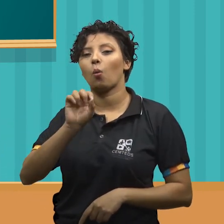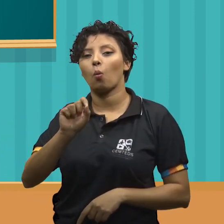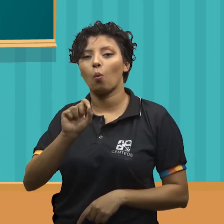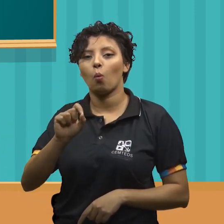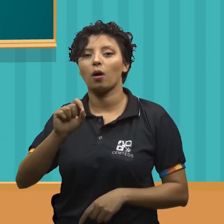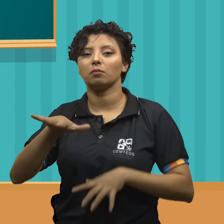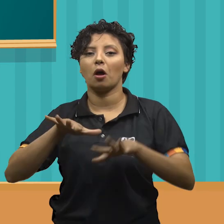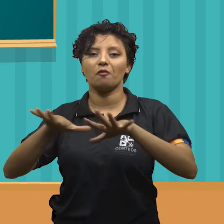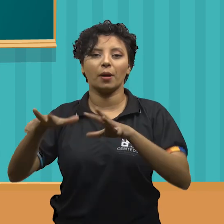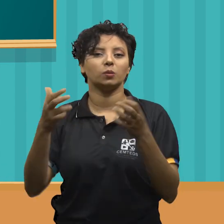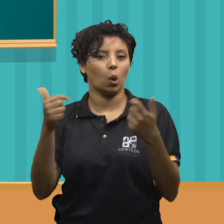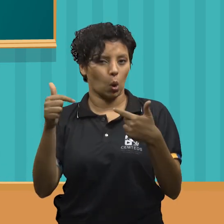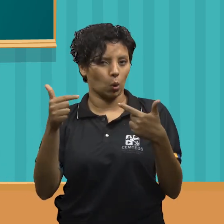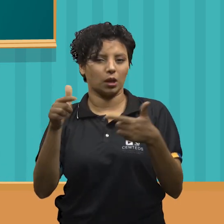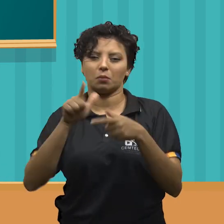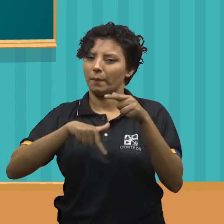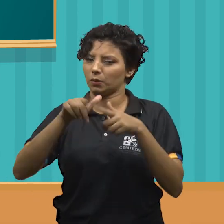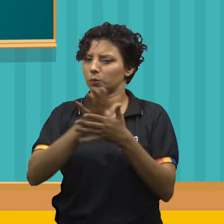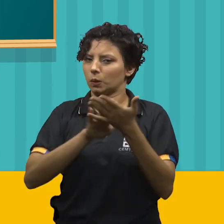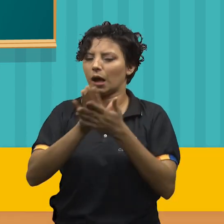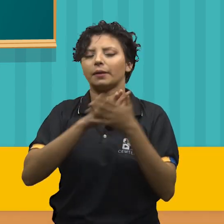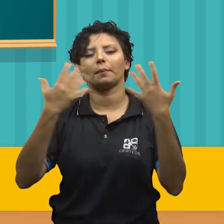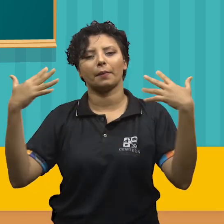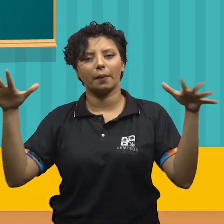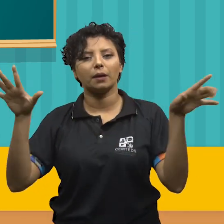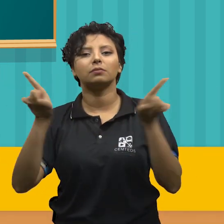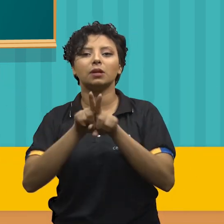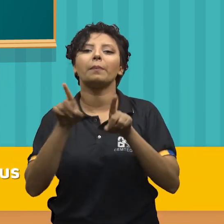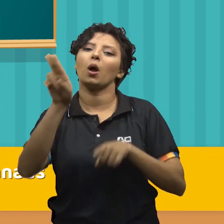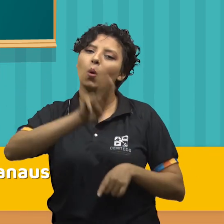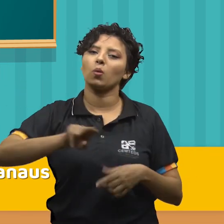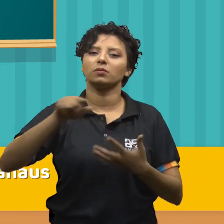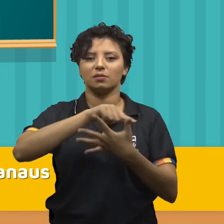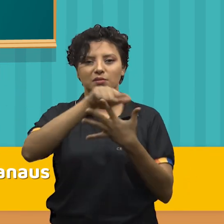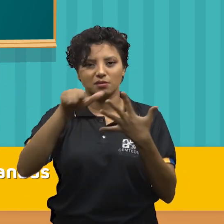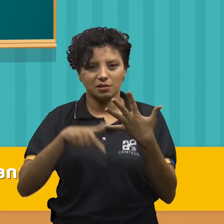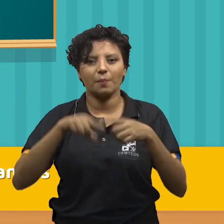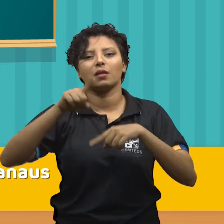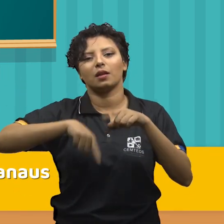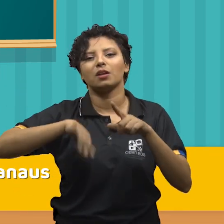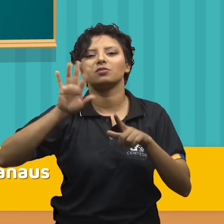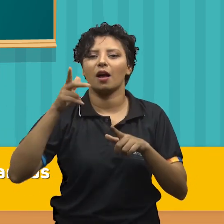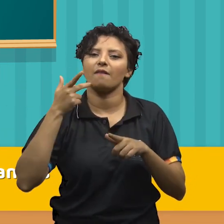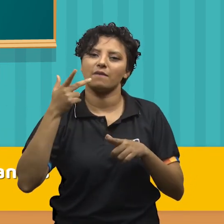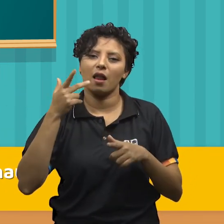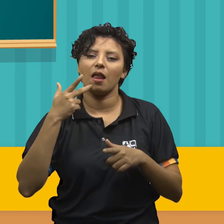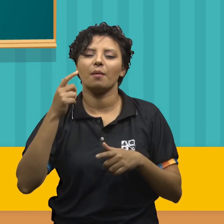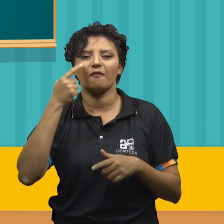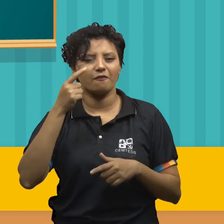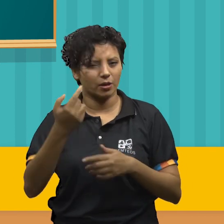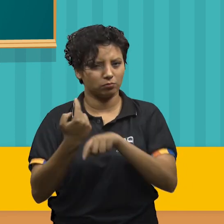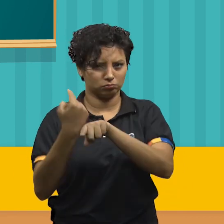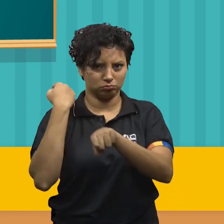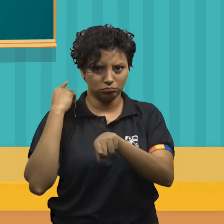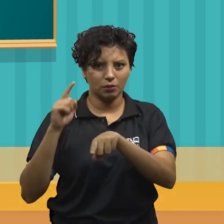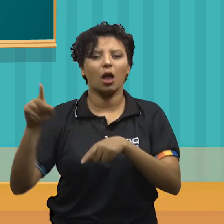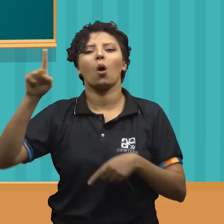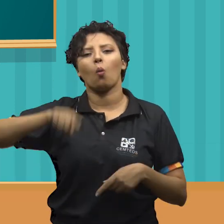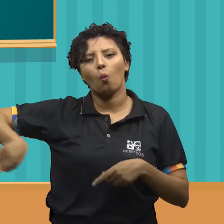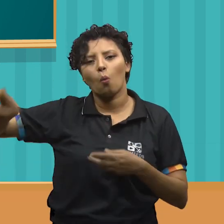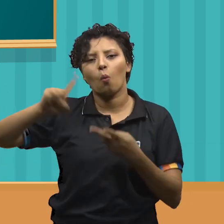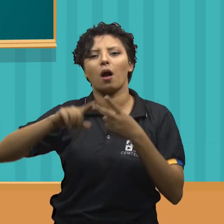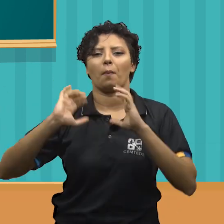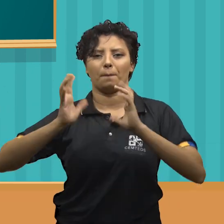são os movimentos de mãos livres sem utilização de aparelhos e a utilização dos cinco materiais oficiais que a gente viu lá atrás.